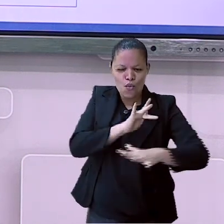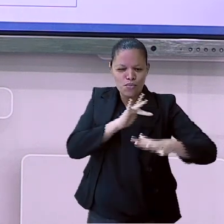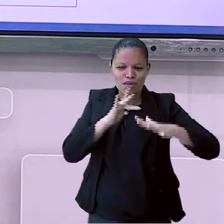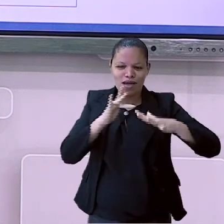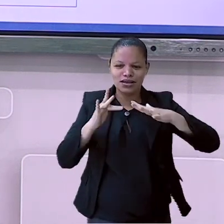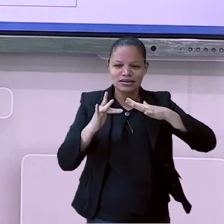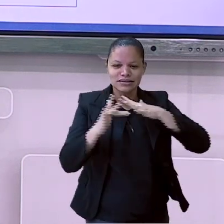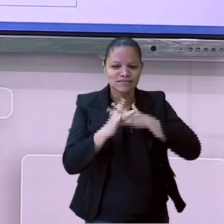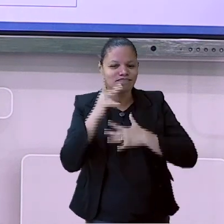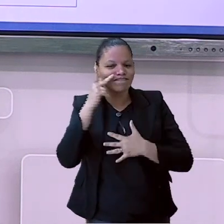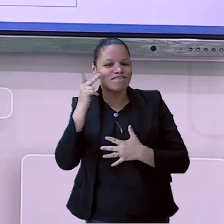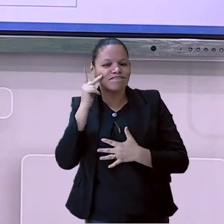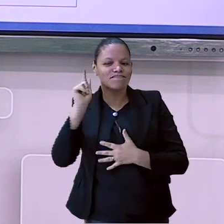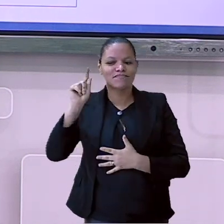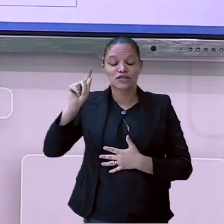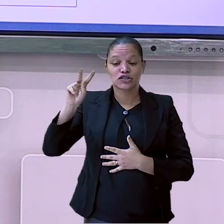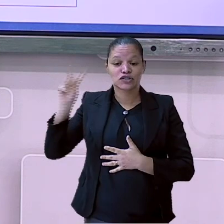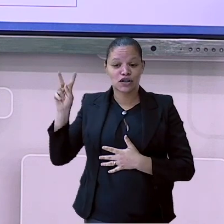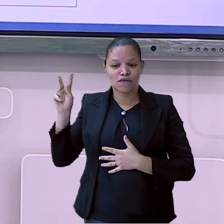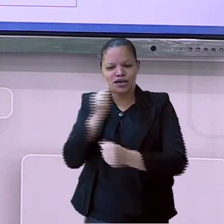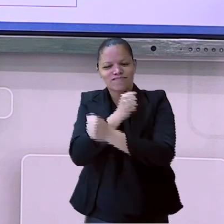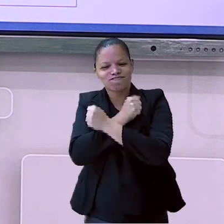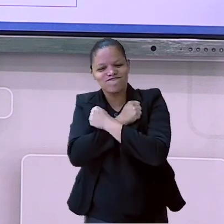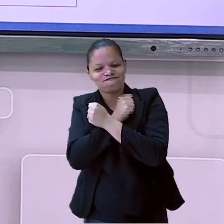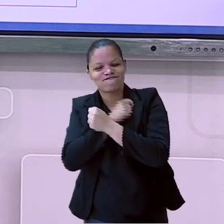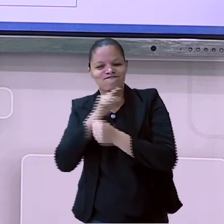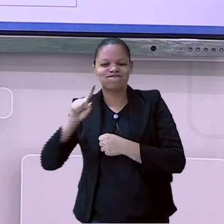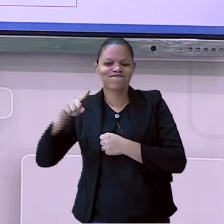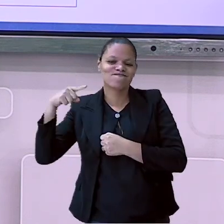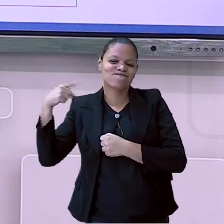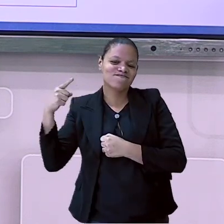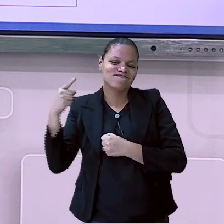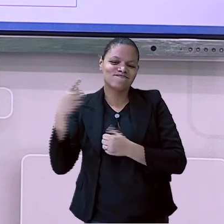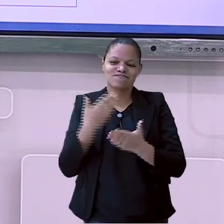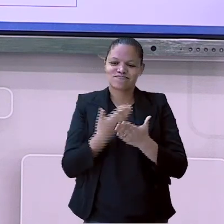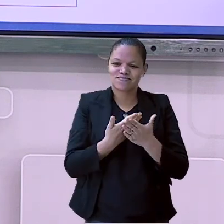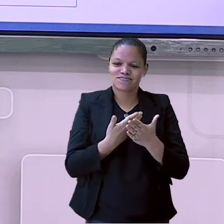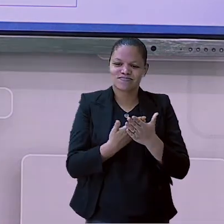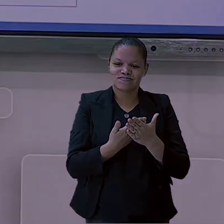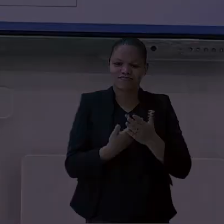sociais SMEDGV. Um grande abraço e até a próxima aula.